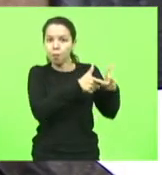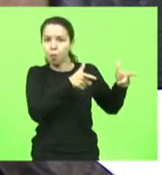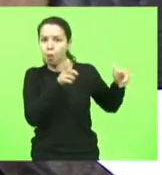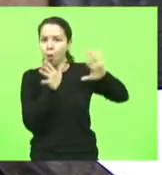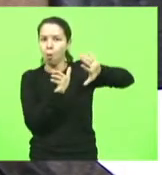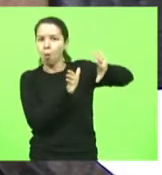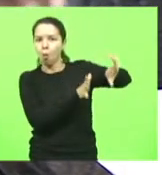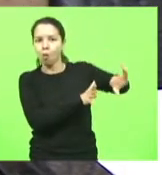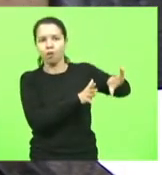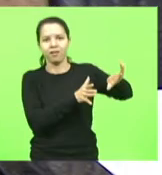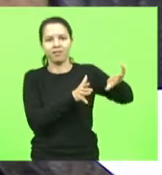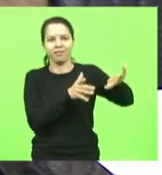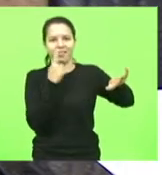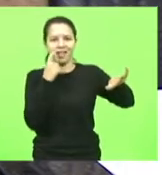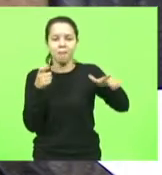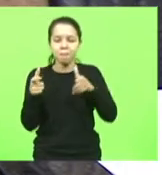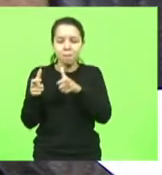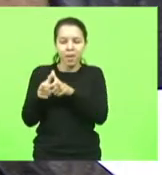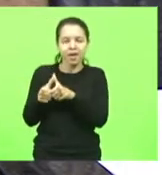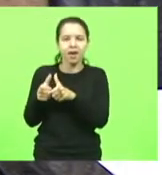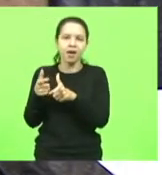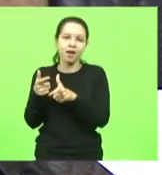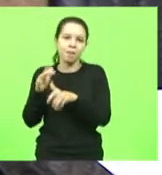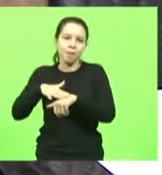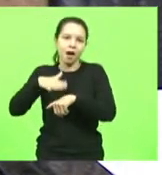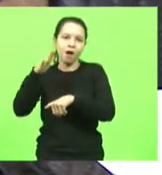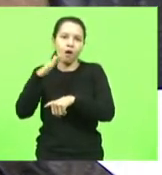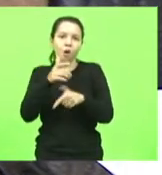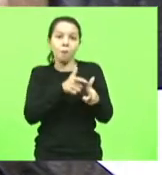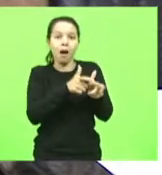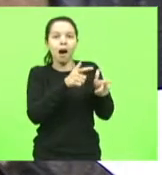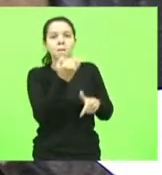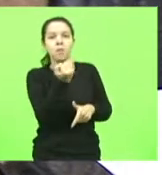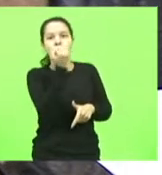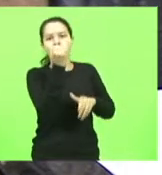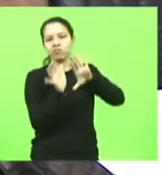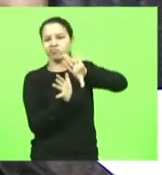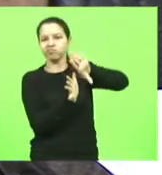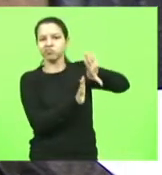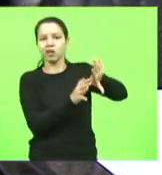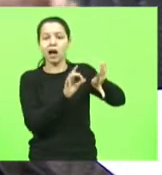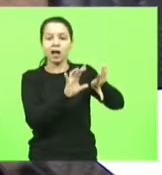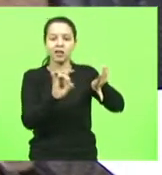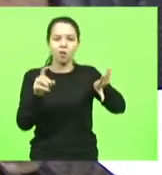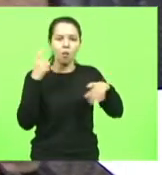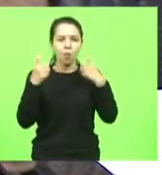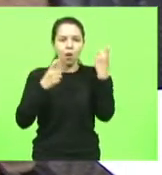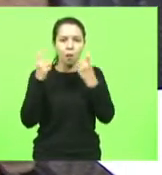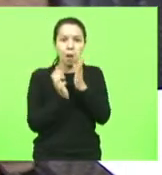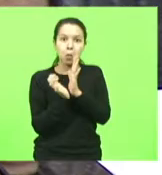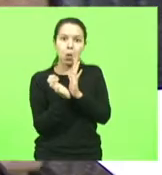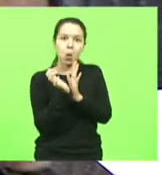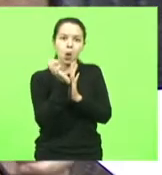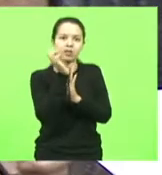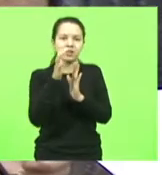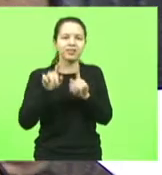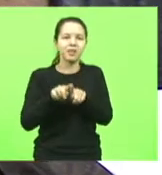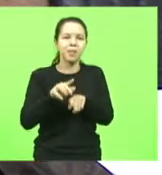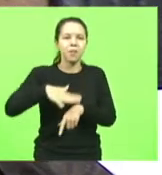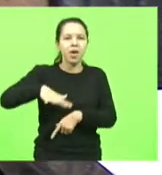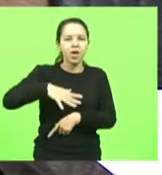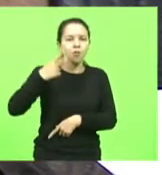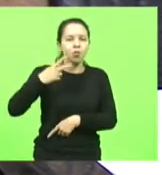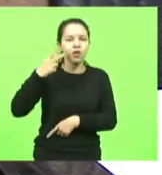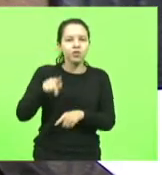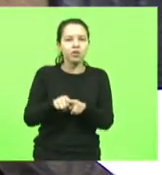interesses são maiores do que o que realmente importa. Cada um está preocupado, tanto na burocracia como no meio político, com